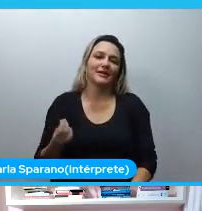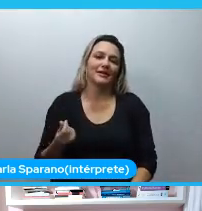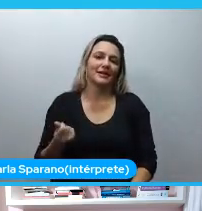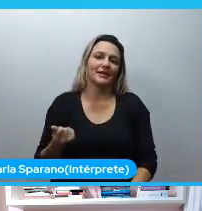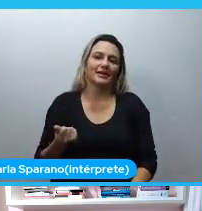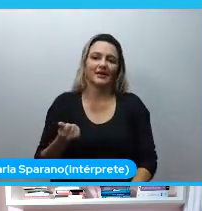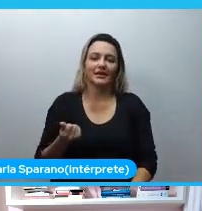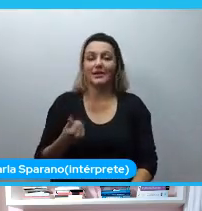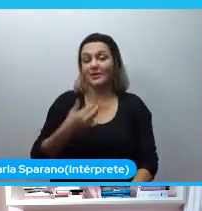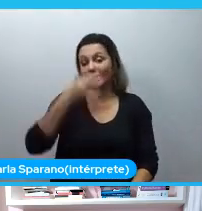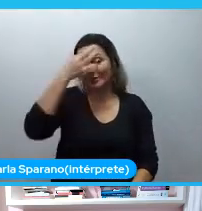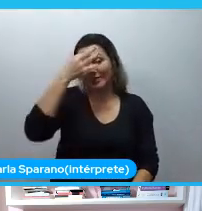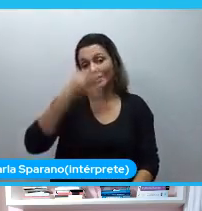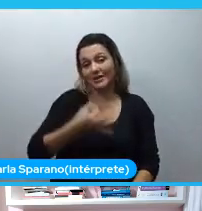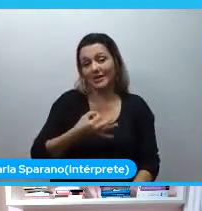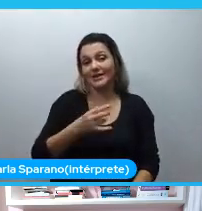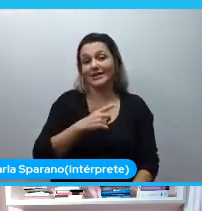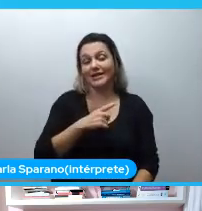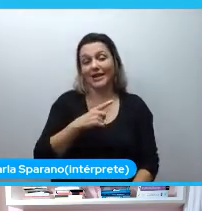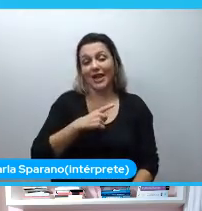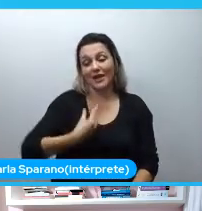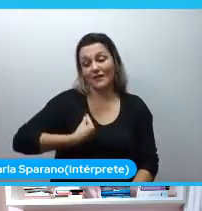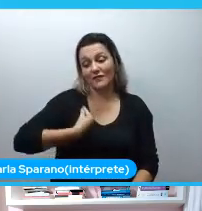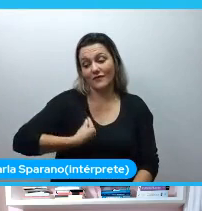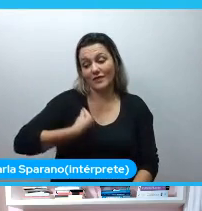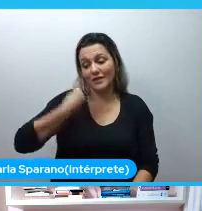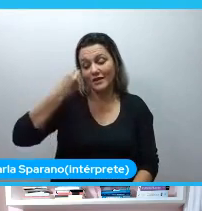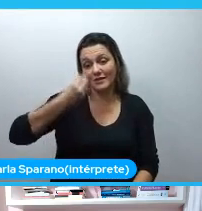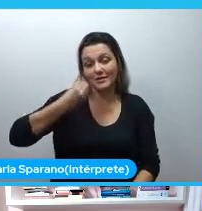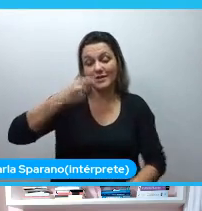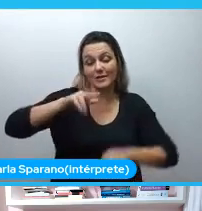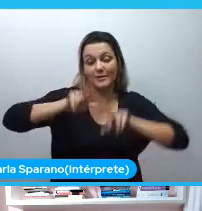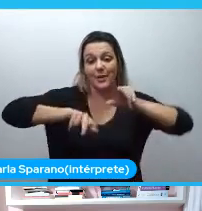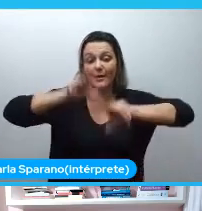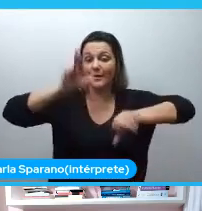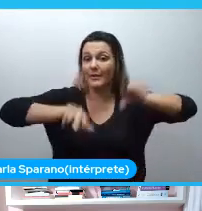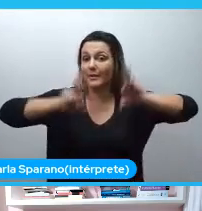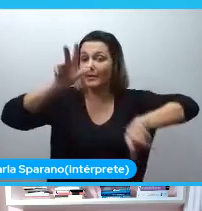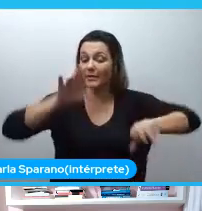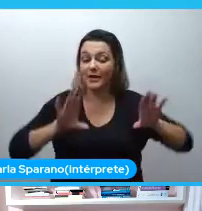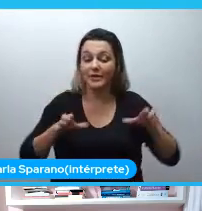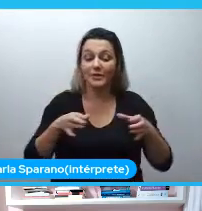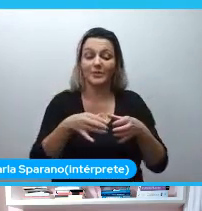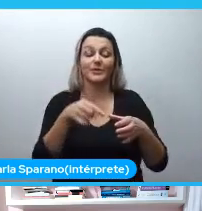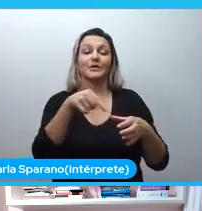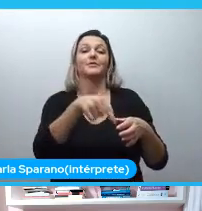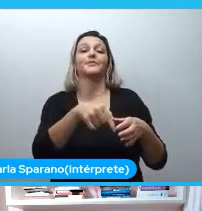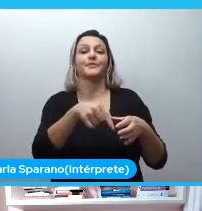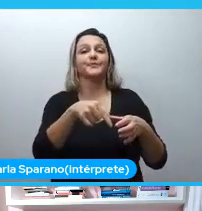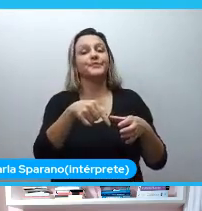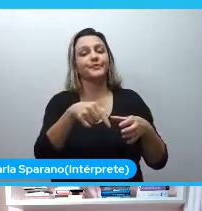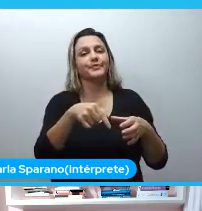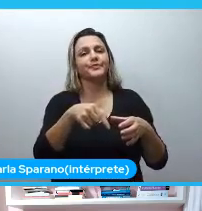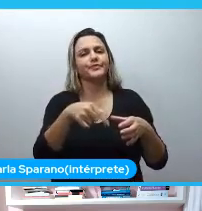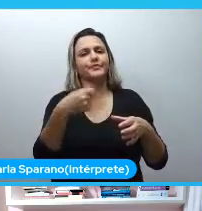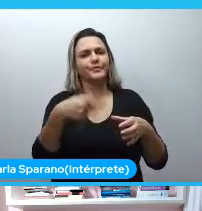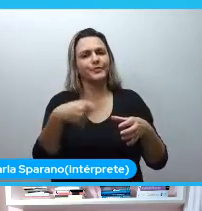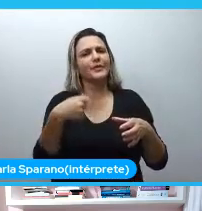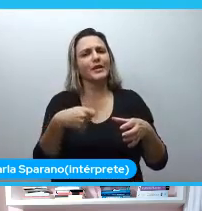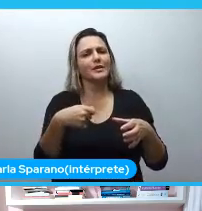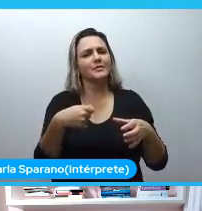compreender que existem diferentes realidades na nossa comunidade faz com que a gente dê visibilidade a essas diferentes